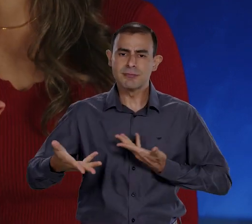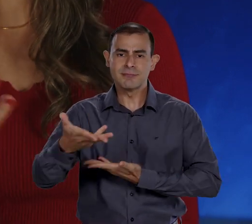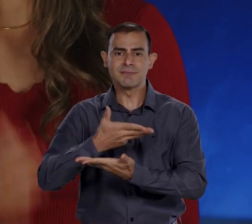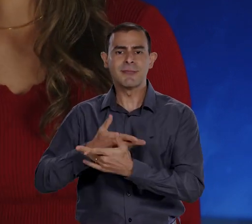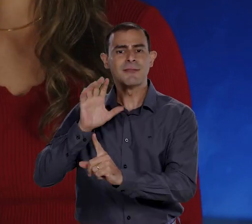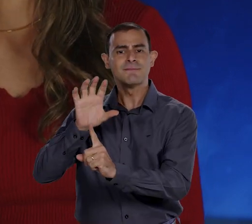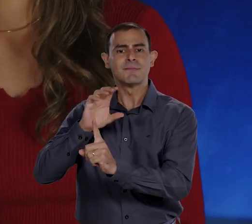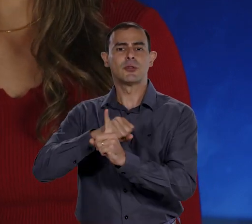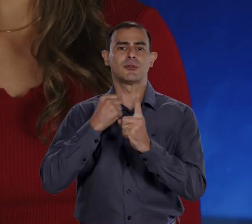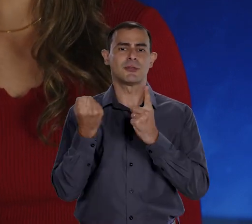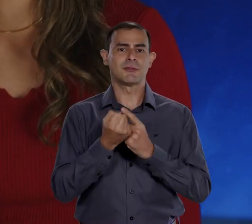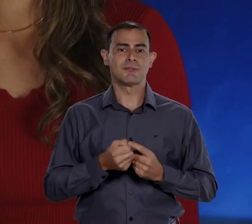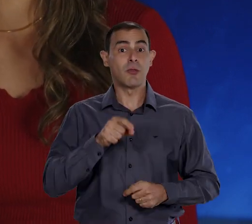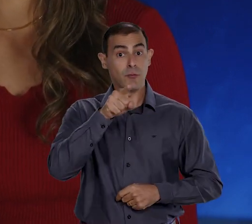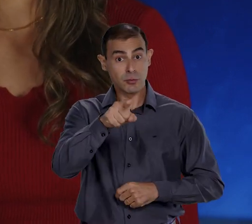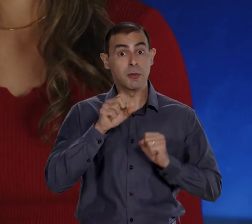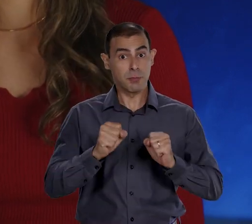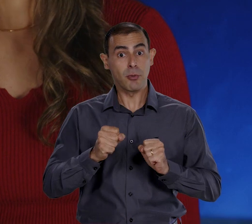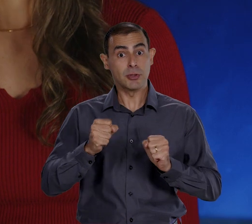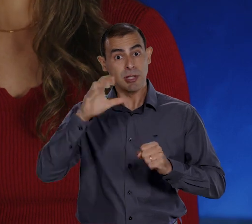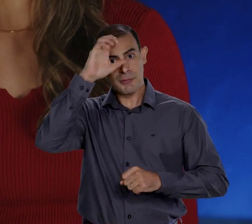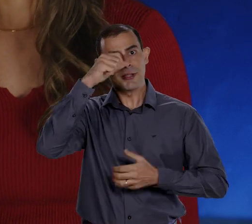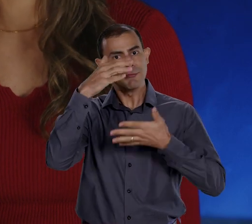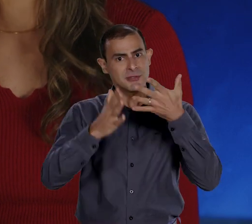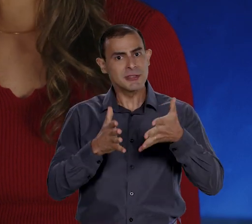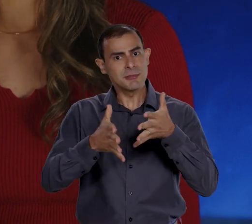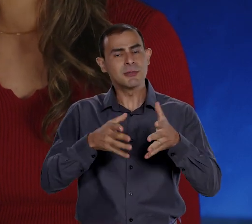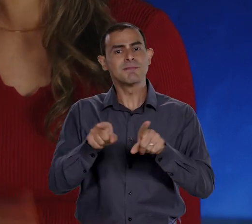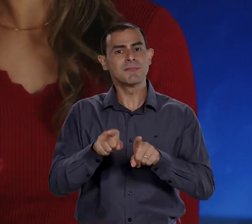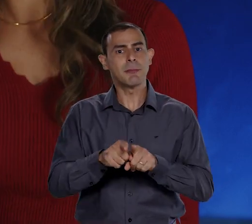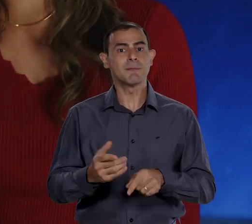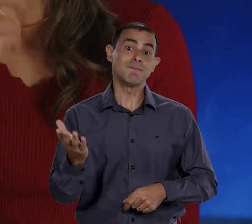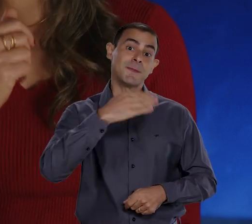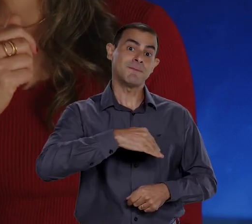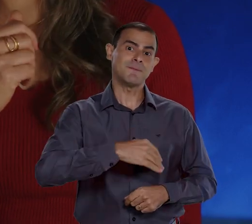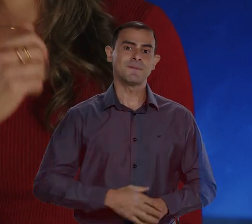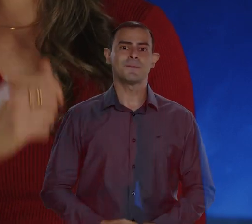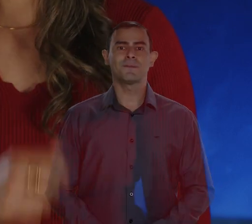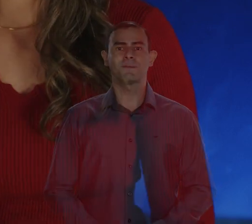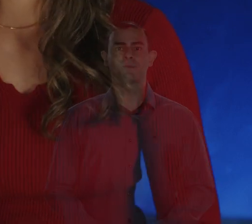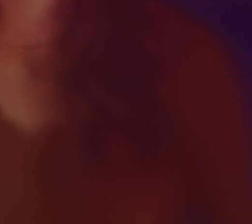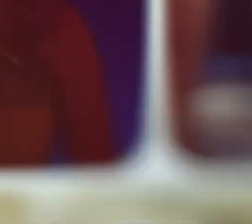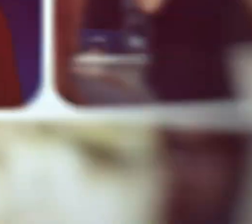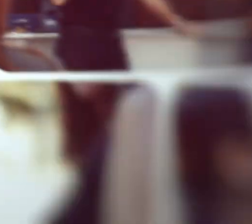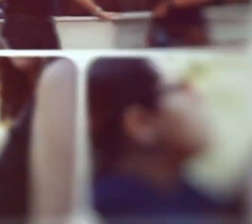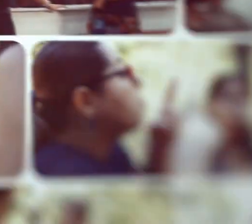E você pode aprender a Libras para interagir com o surdo também. Vamos juntos?